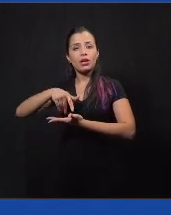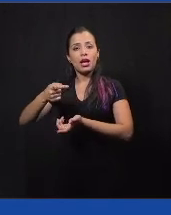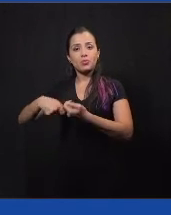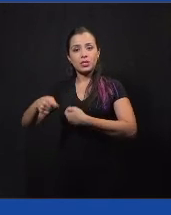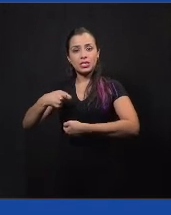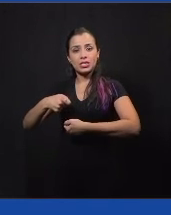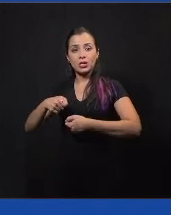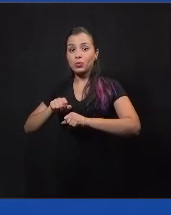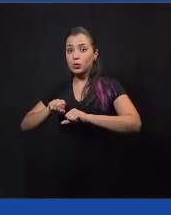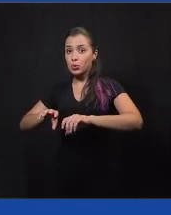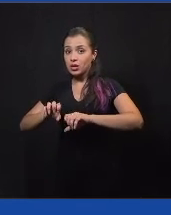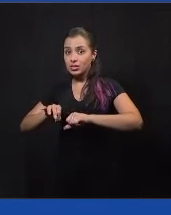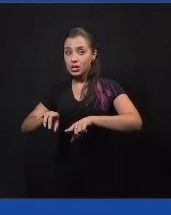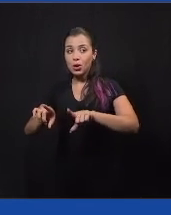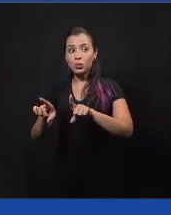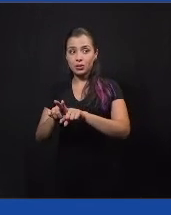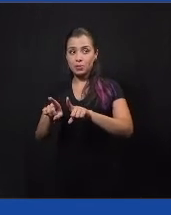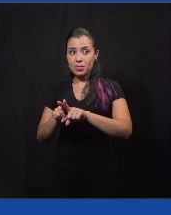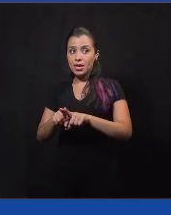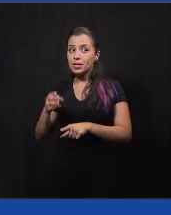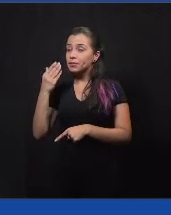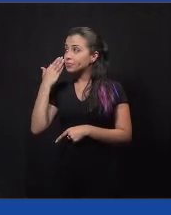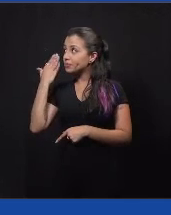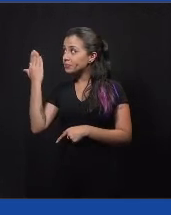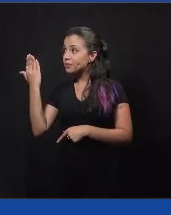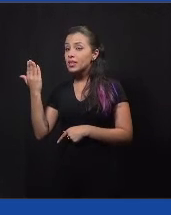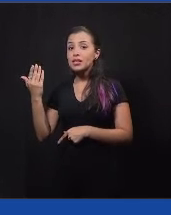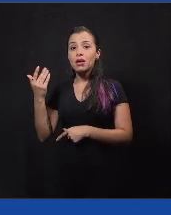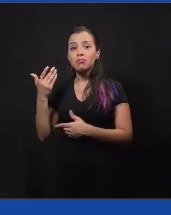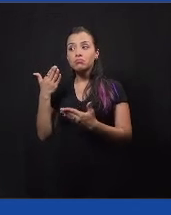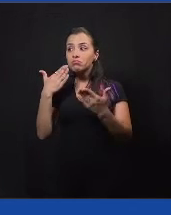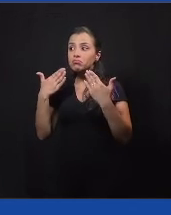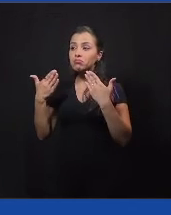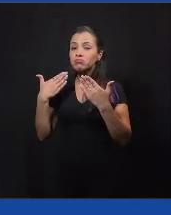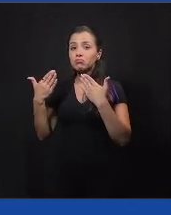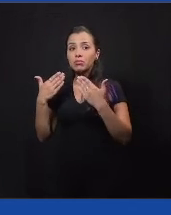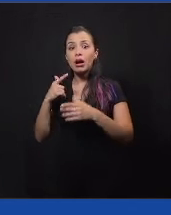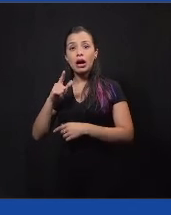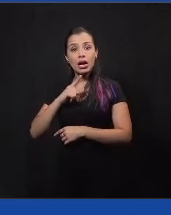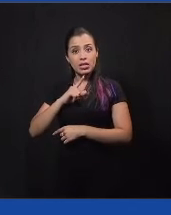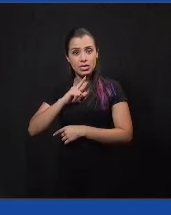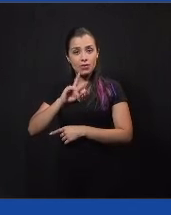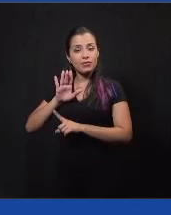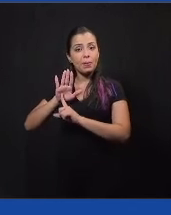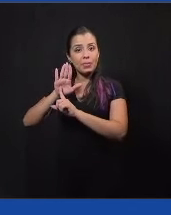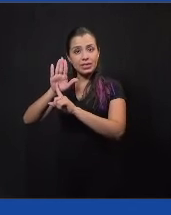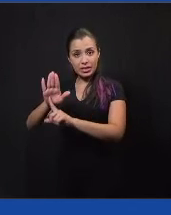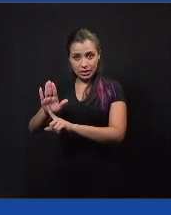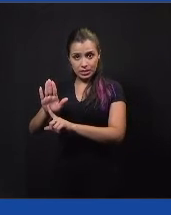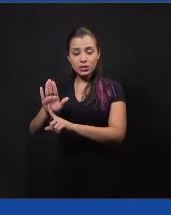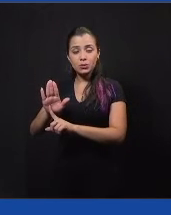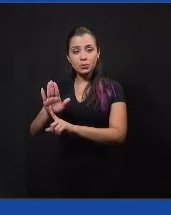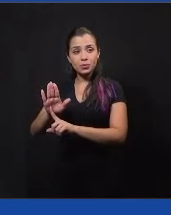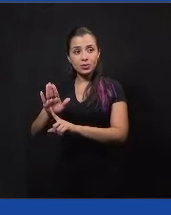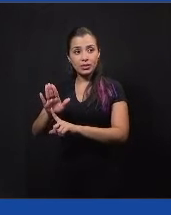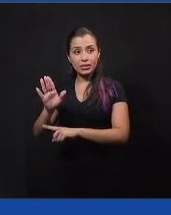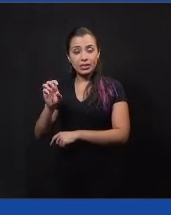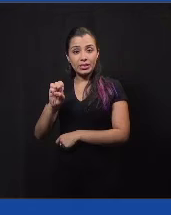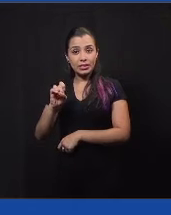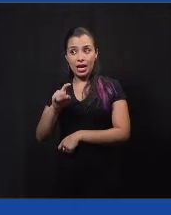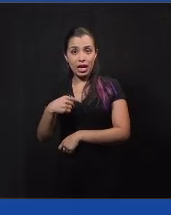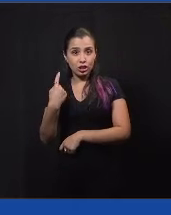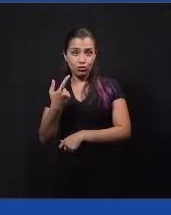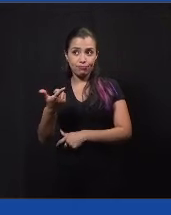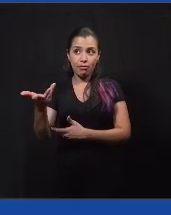representantes da CBA, eles fizeram essa introdução, a gente fez a apresentação para eles, e por mais que a gente não tivesse um